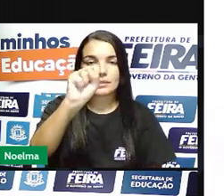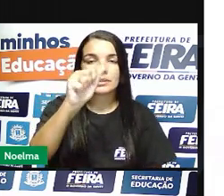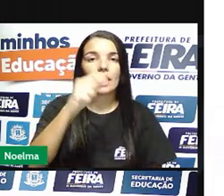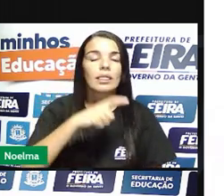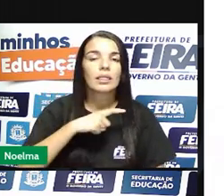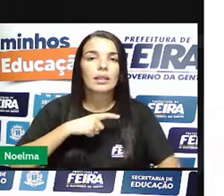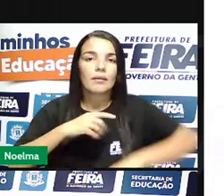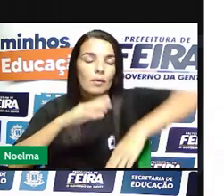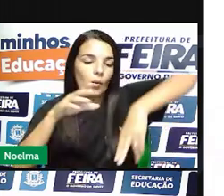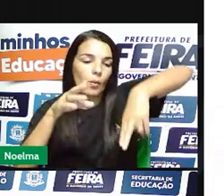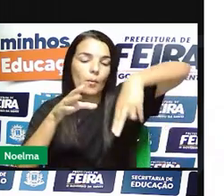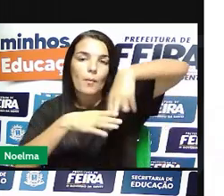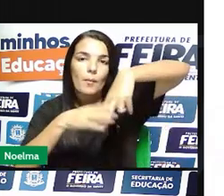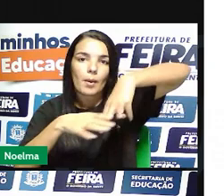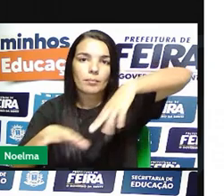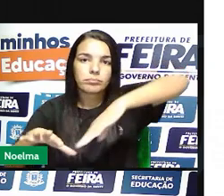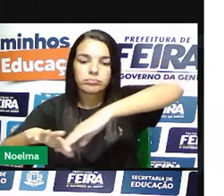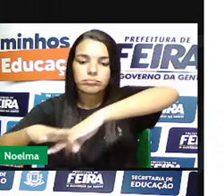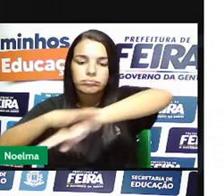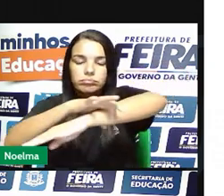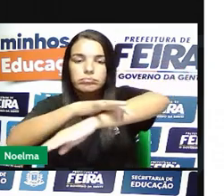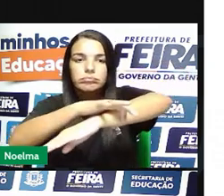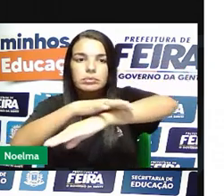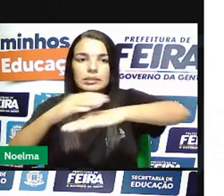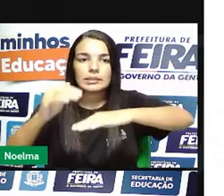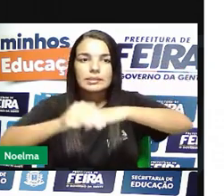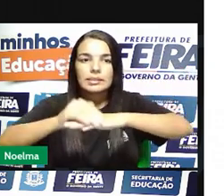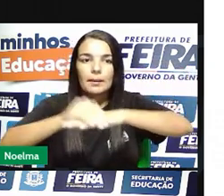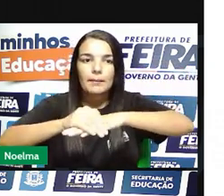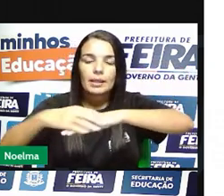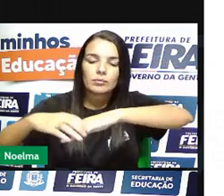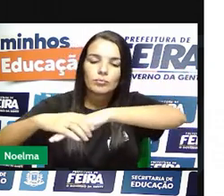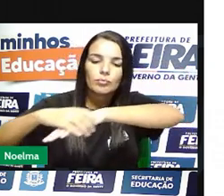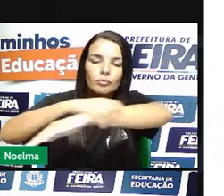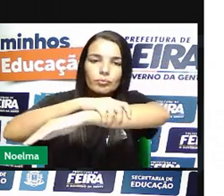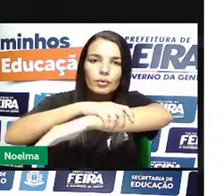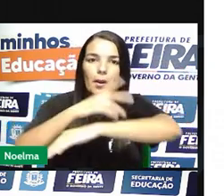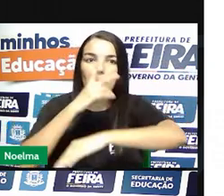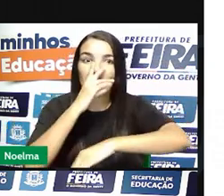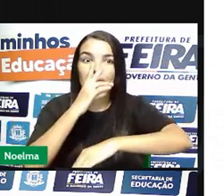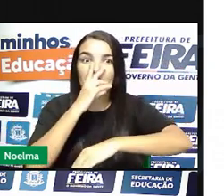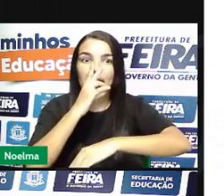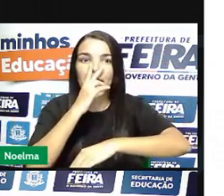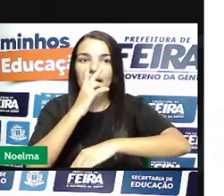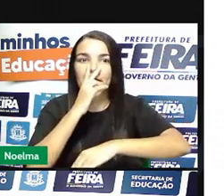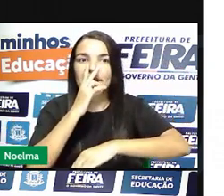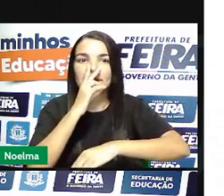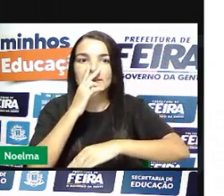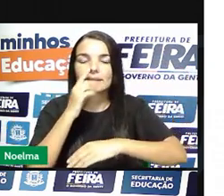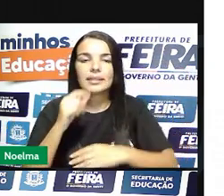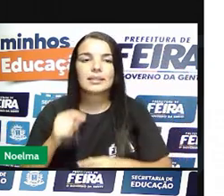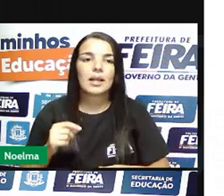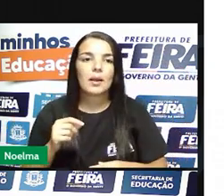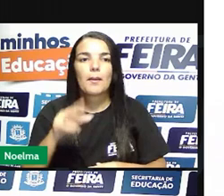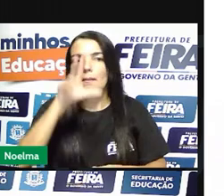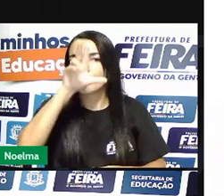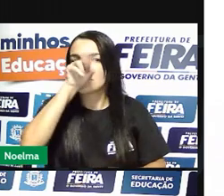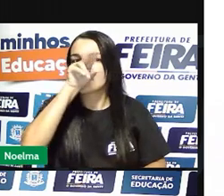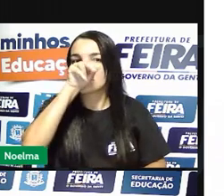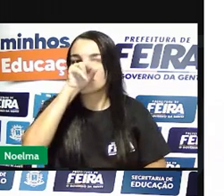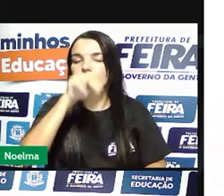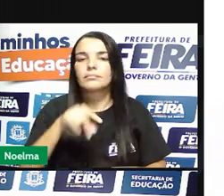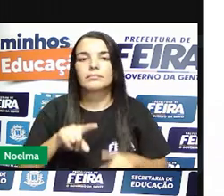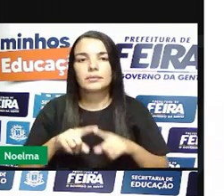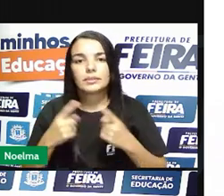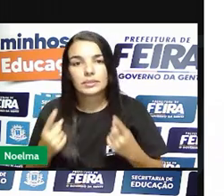parecendo aves de pernas empumadas, chamados de emboabas. E é por conta dessa